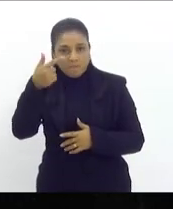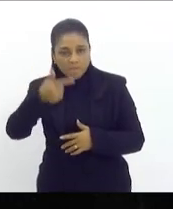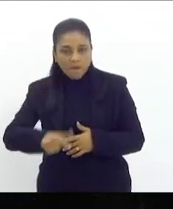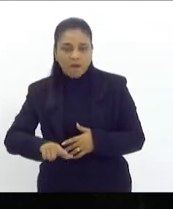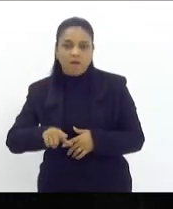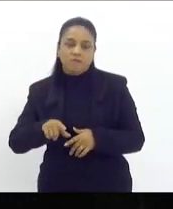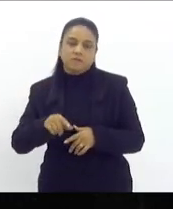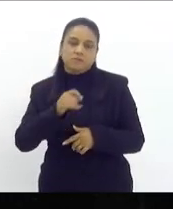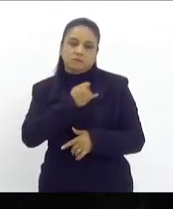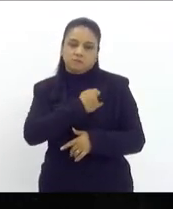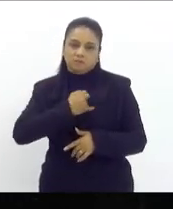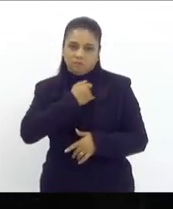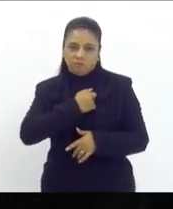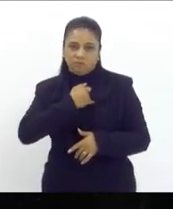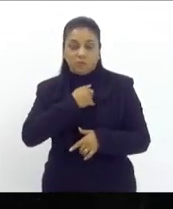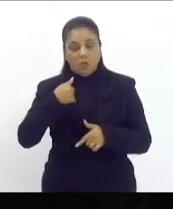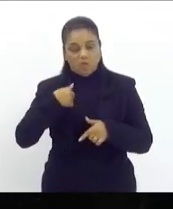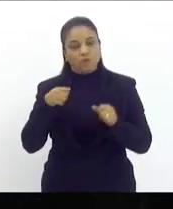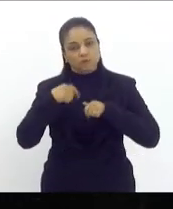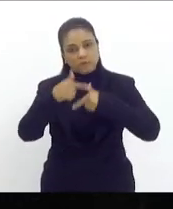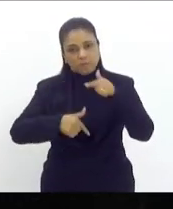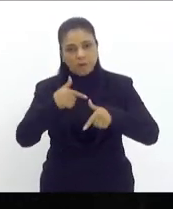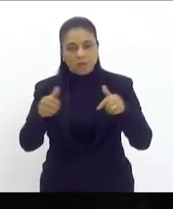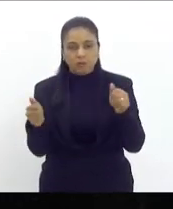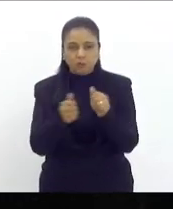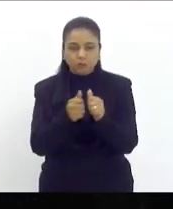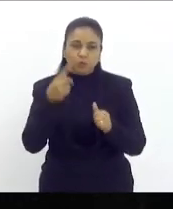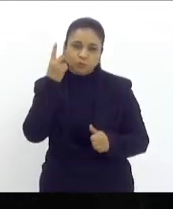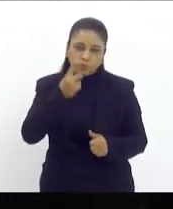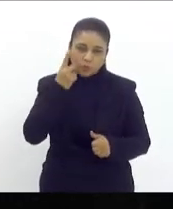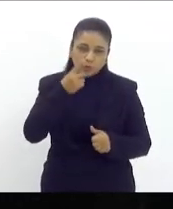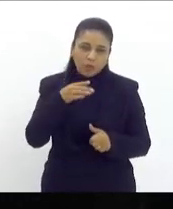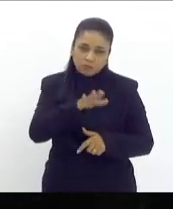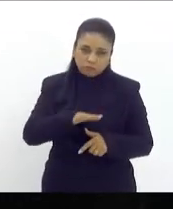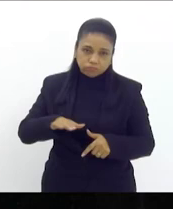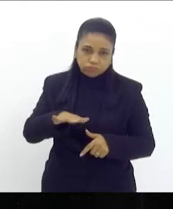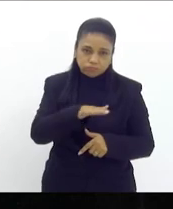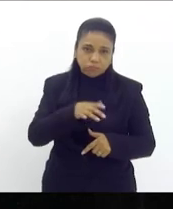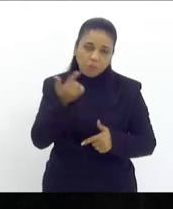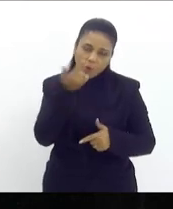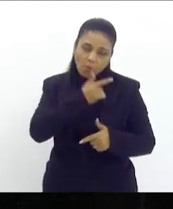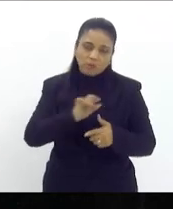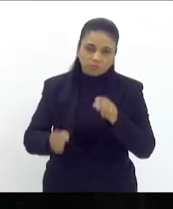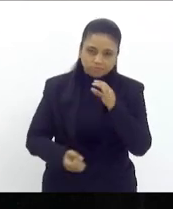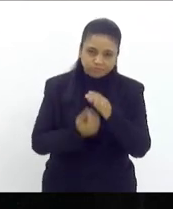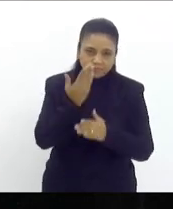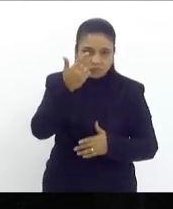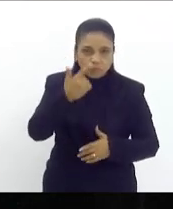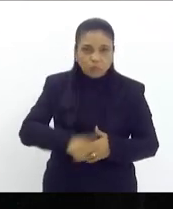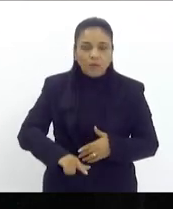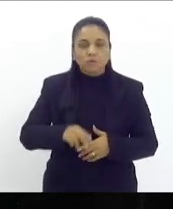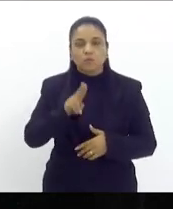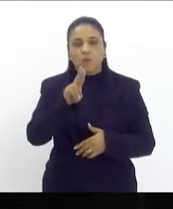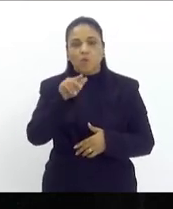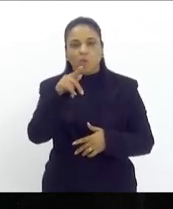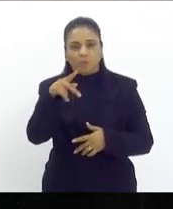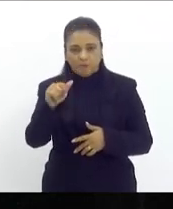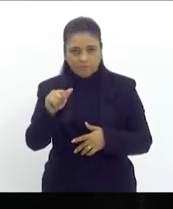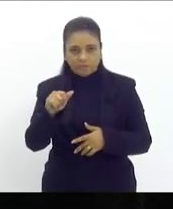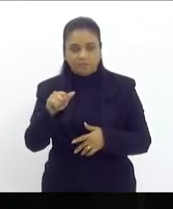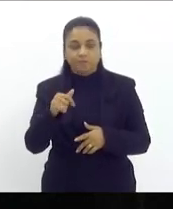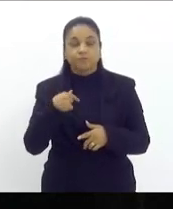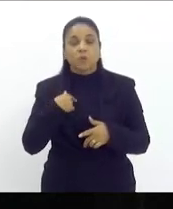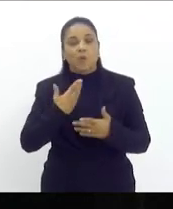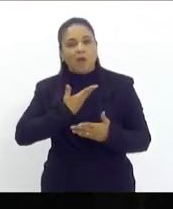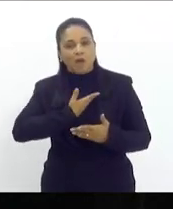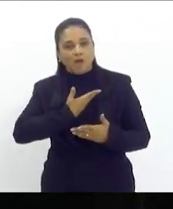Miriti e a gente vai trabalhar aqui em conjunto com os deputados da área para que isso aconteça agradeço muito aos